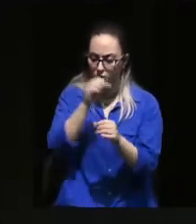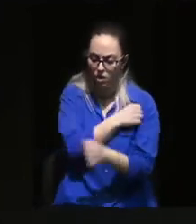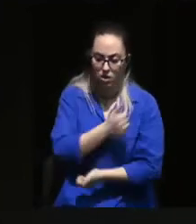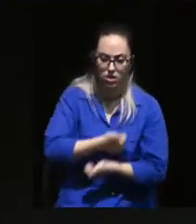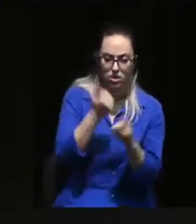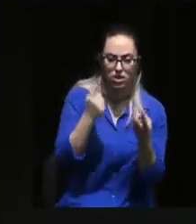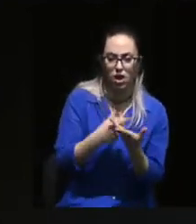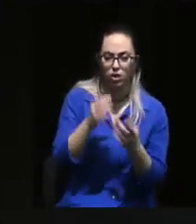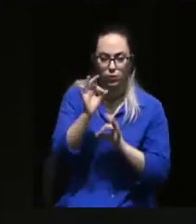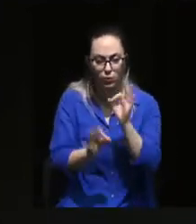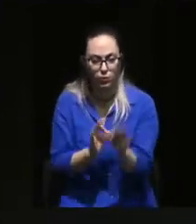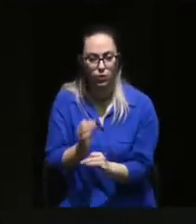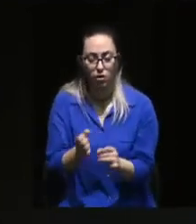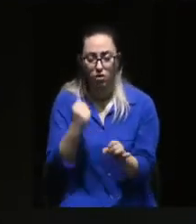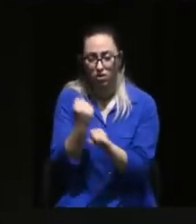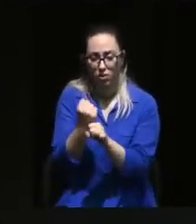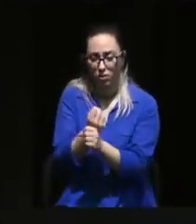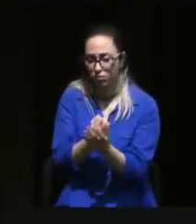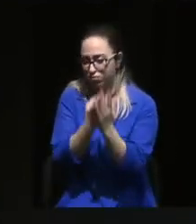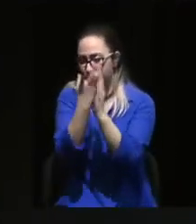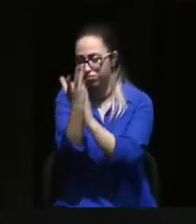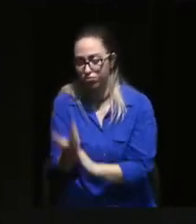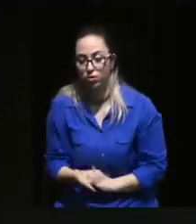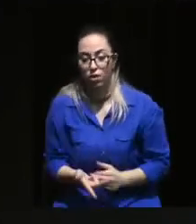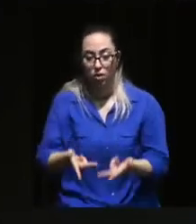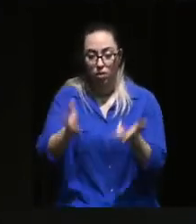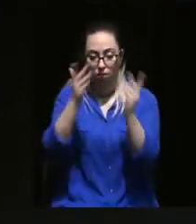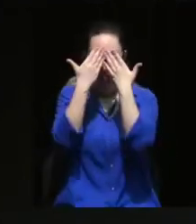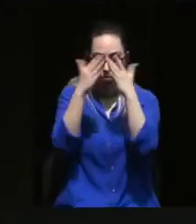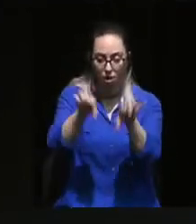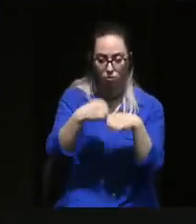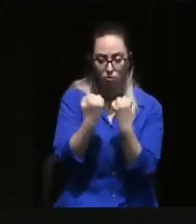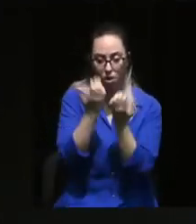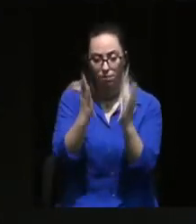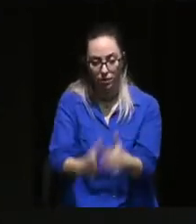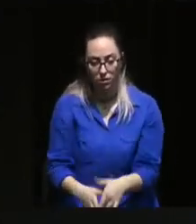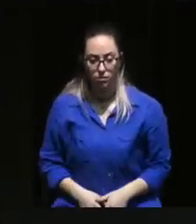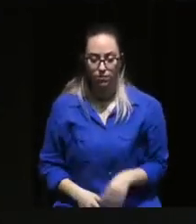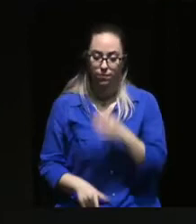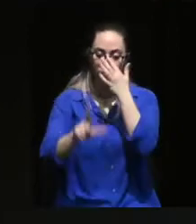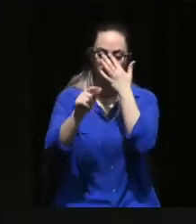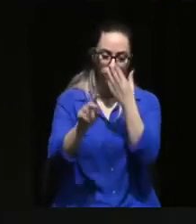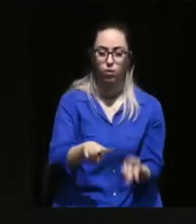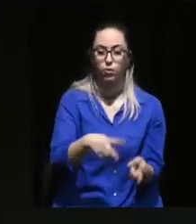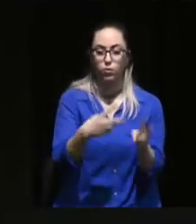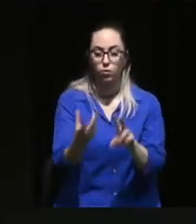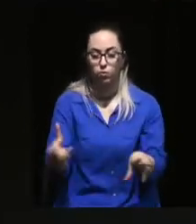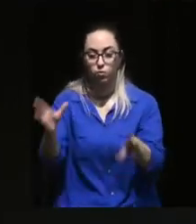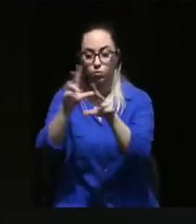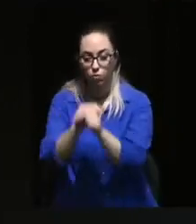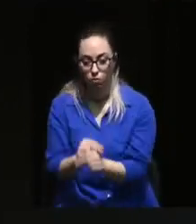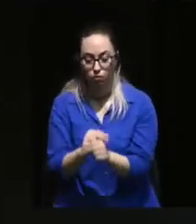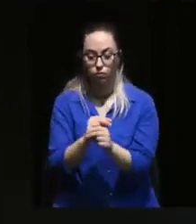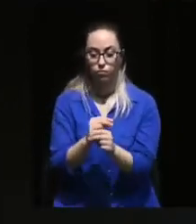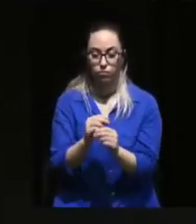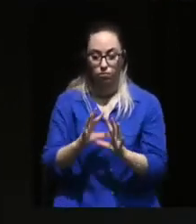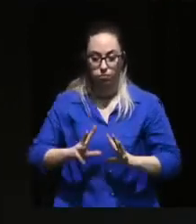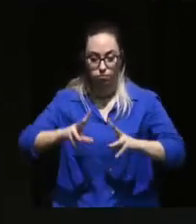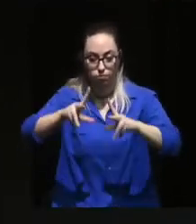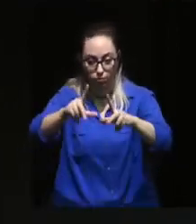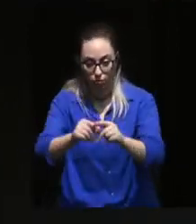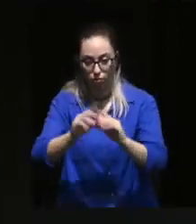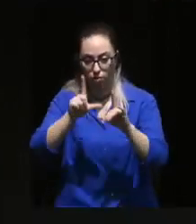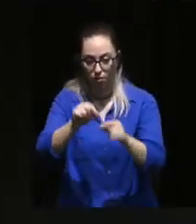outros trabalhadores essenciais, a uma sociedade livre e democrática. A transição para um novo modelo de desenvolvimento, assente na transição ecológica e no